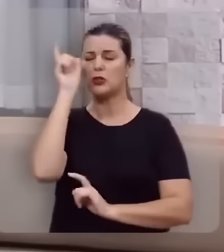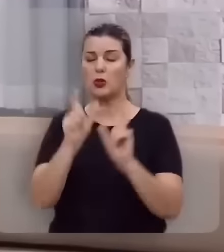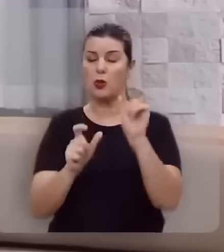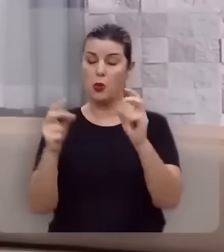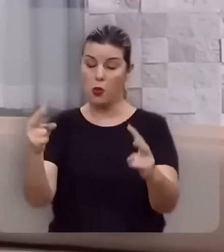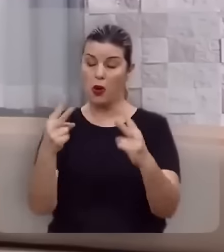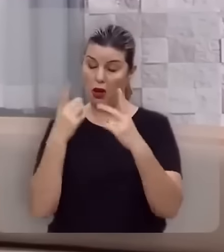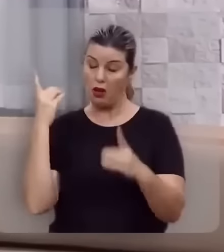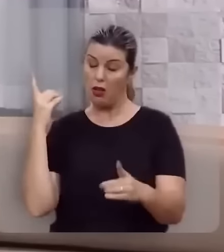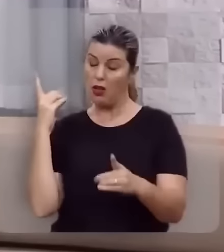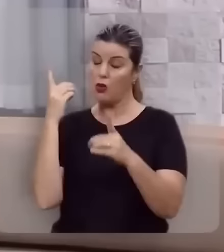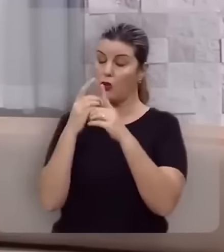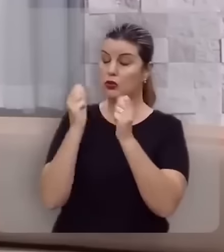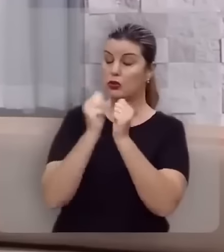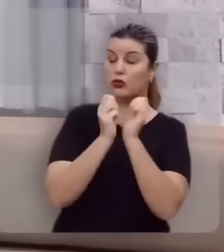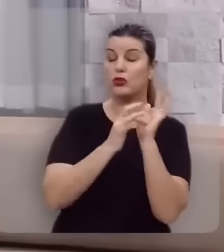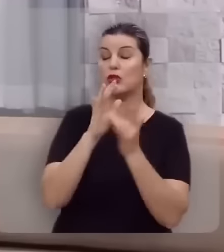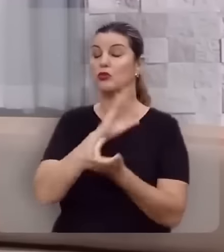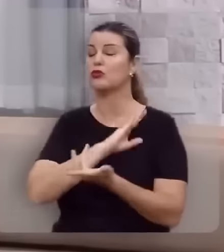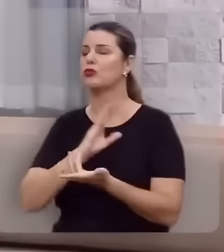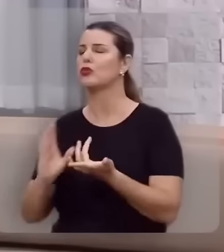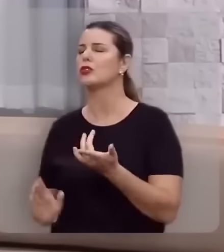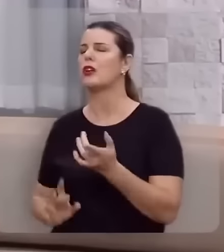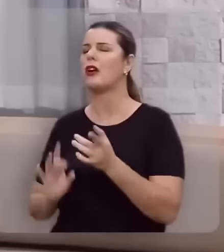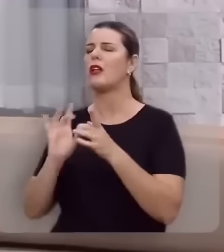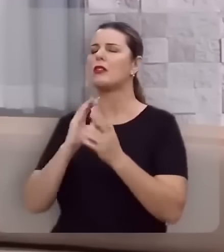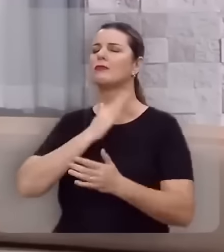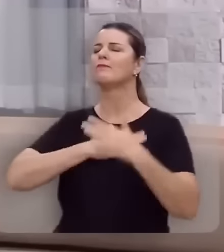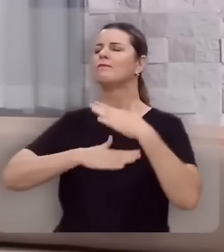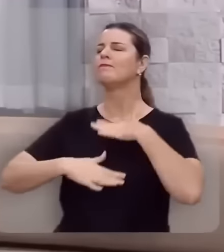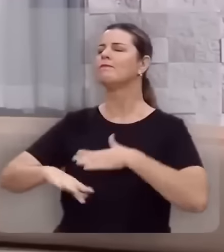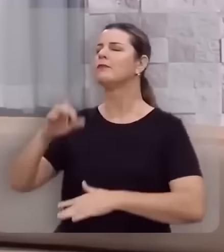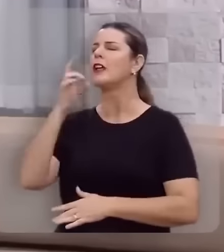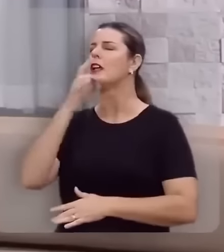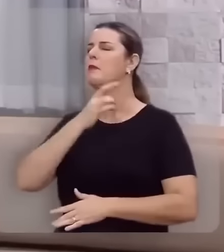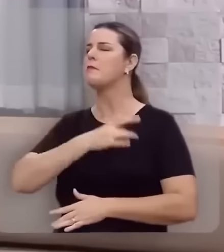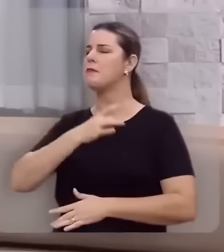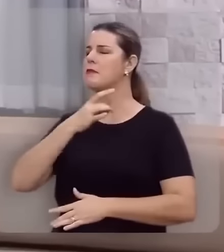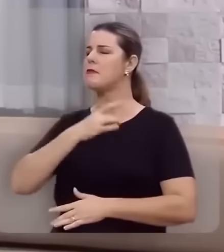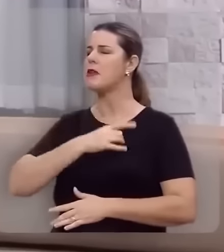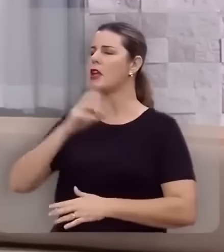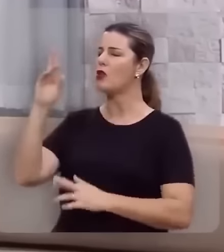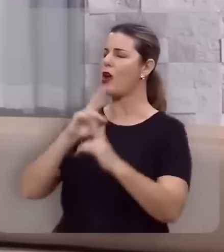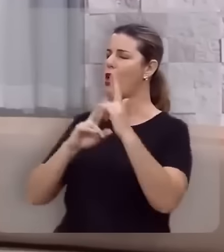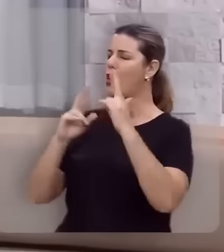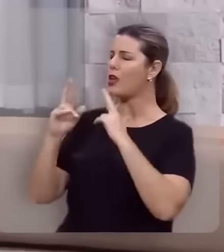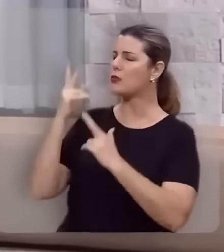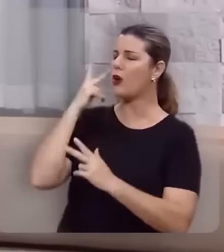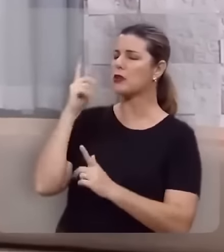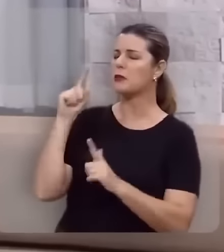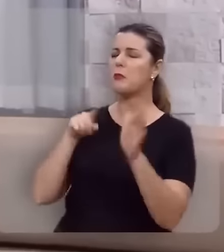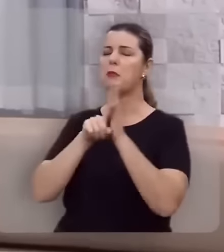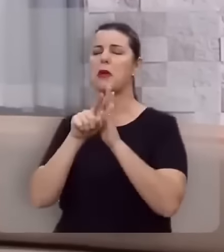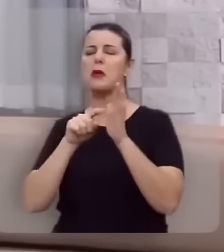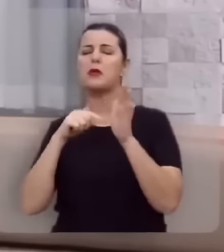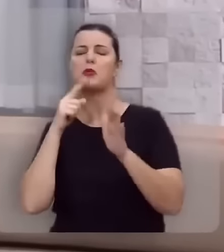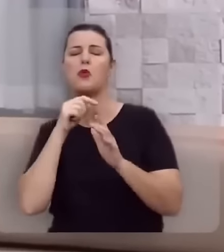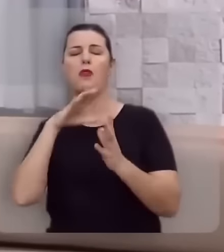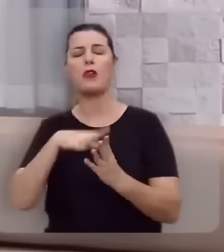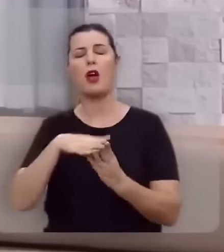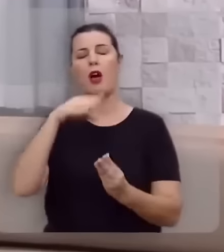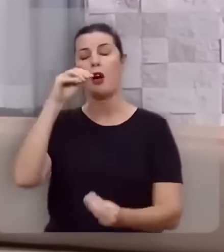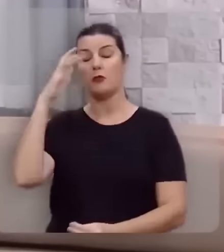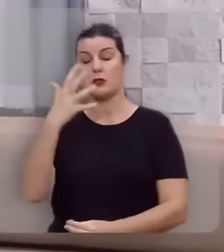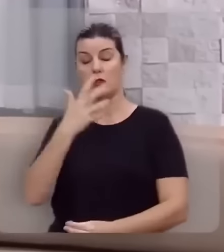assistem, para que encontrem no Senhor Jesus Cristo alívio do medo, resposta para as indagações da alma e